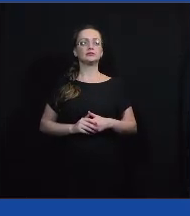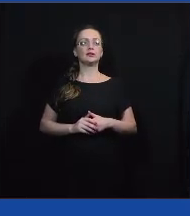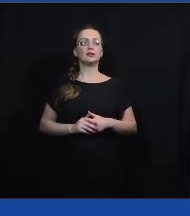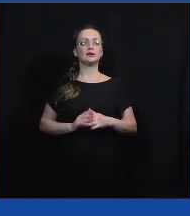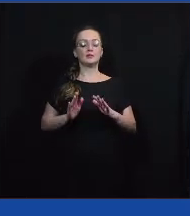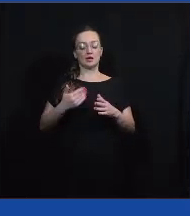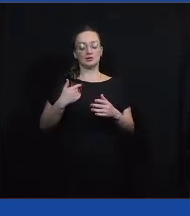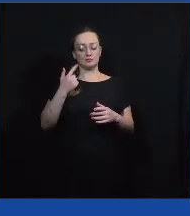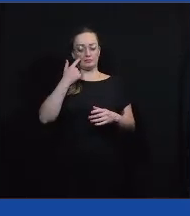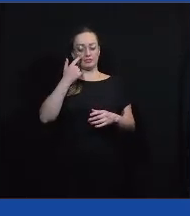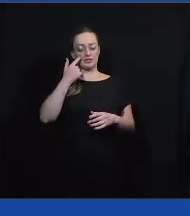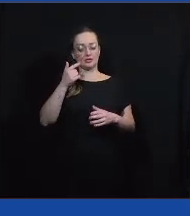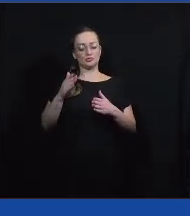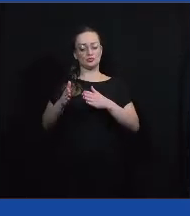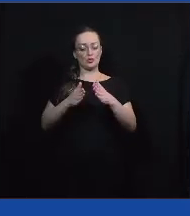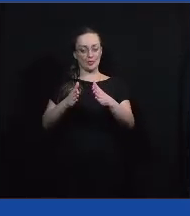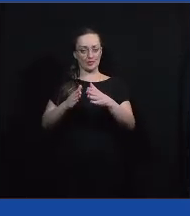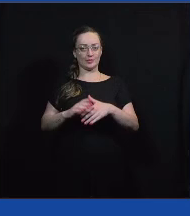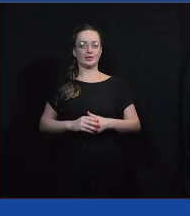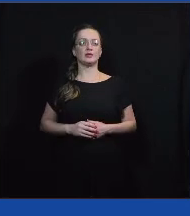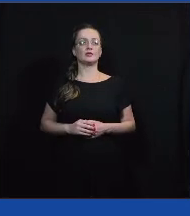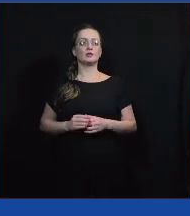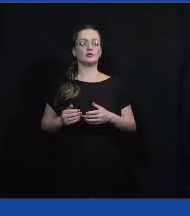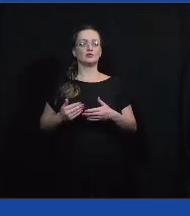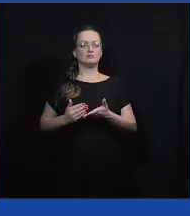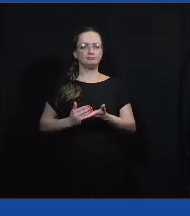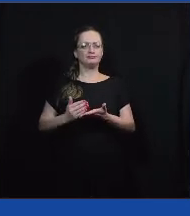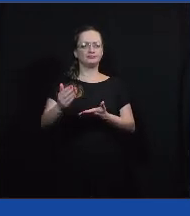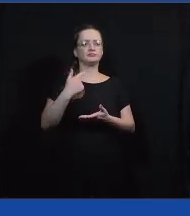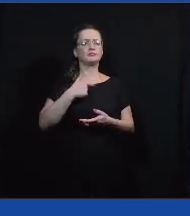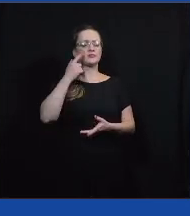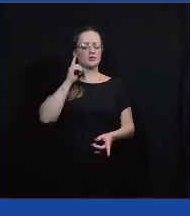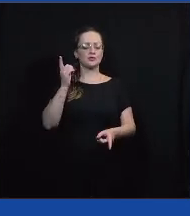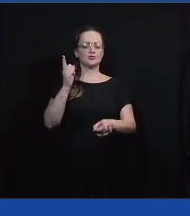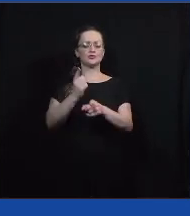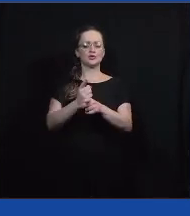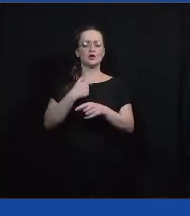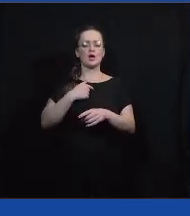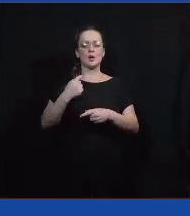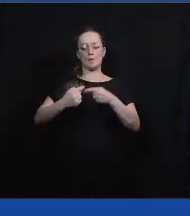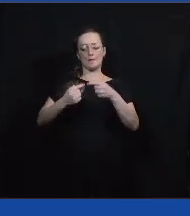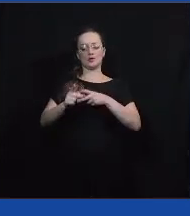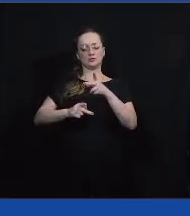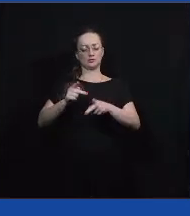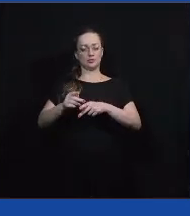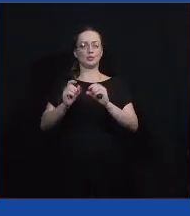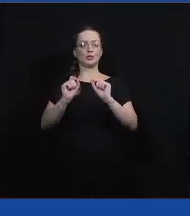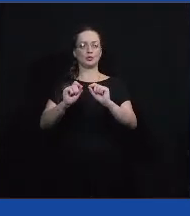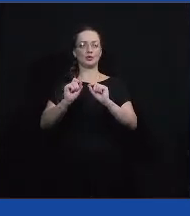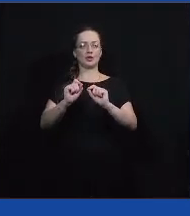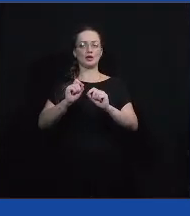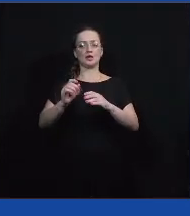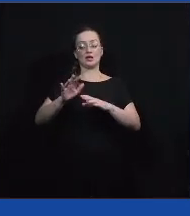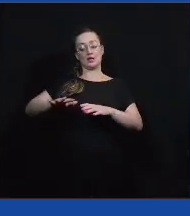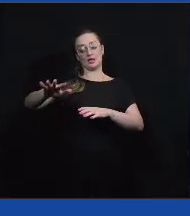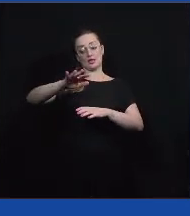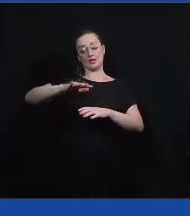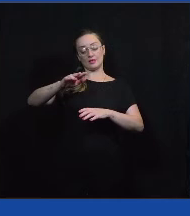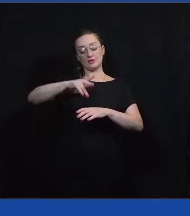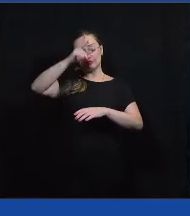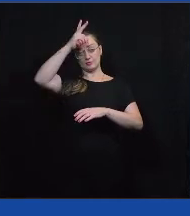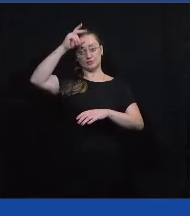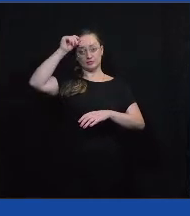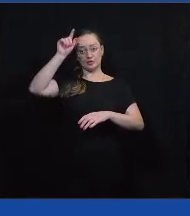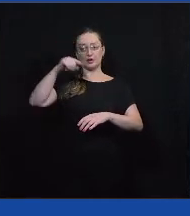frente de encaminhamento, acho que a gente está chegando a uma política pública, então, a nível municipal, em que a gente